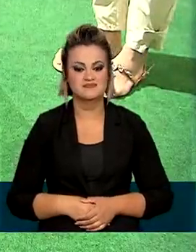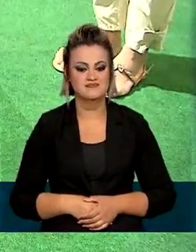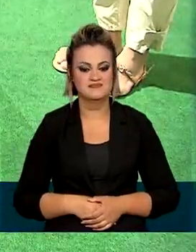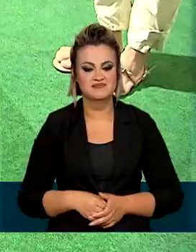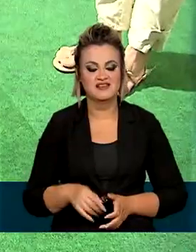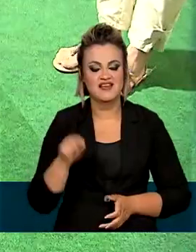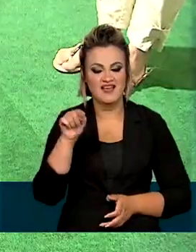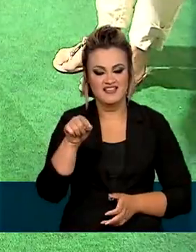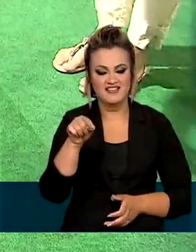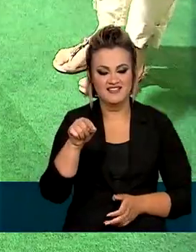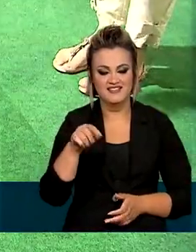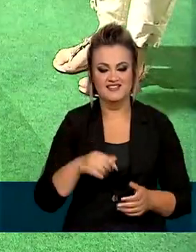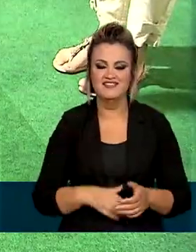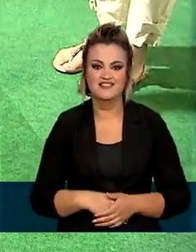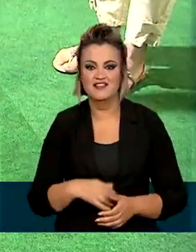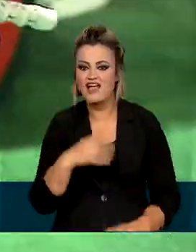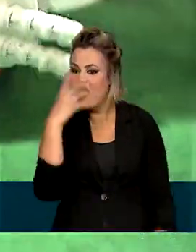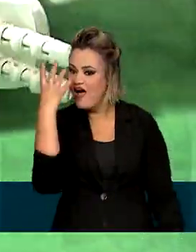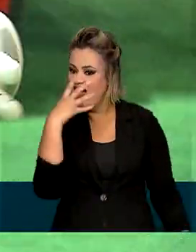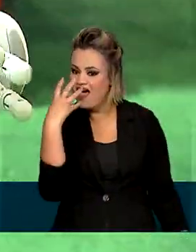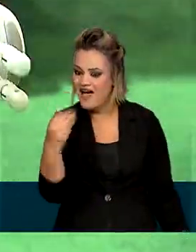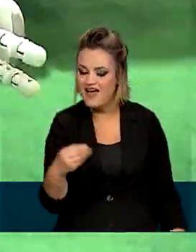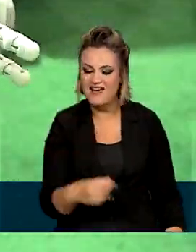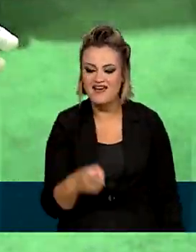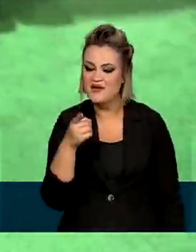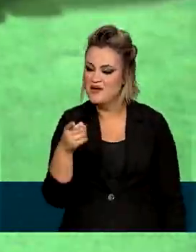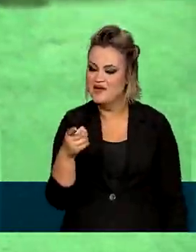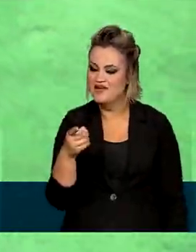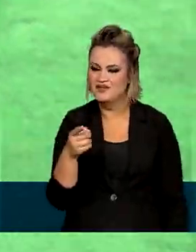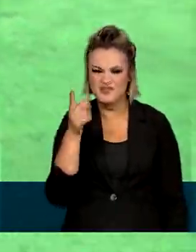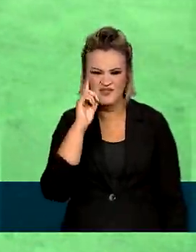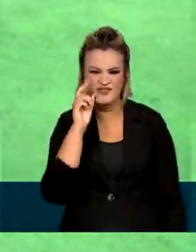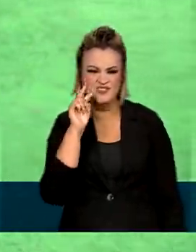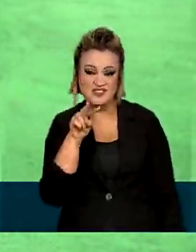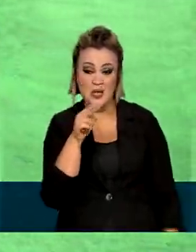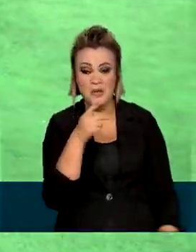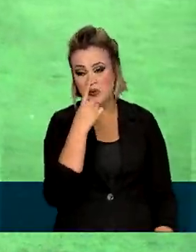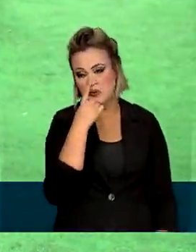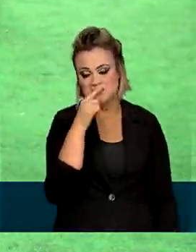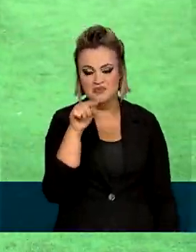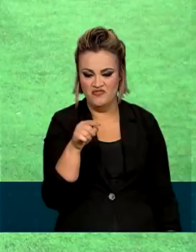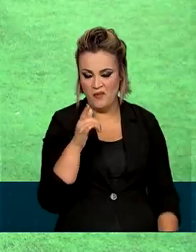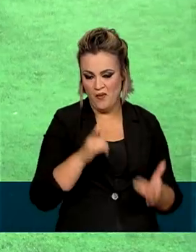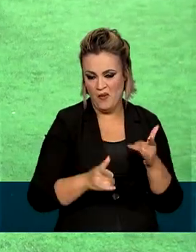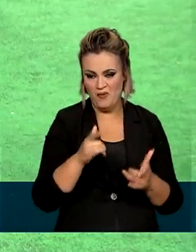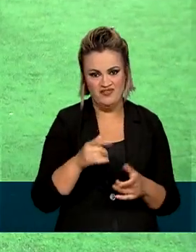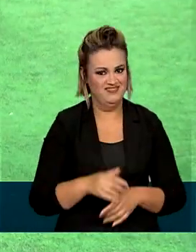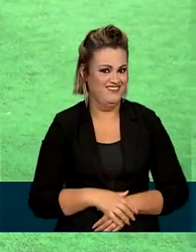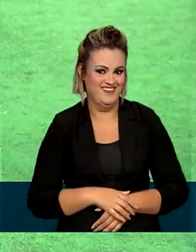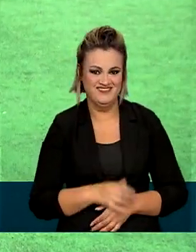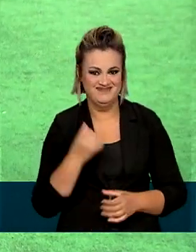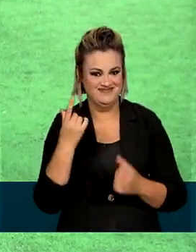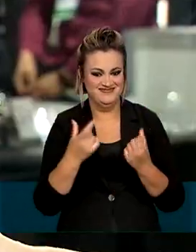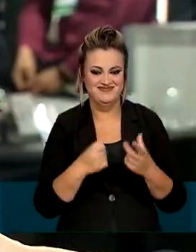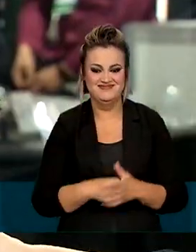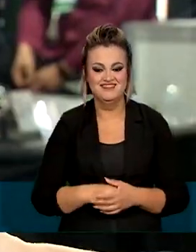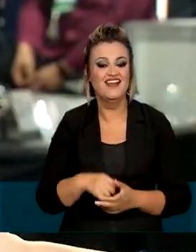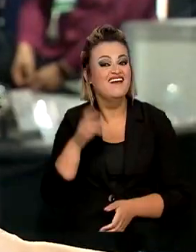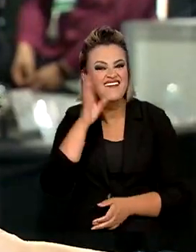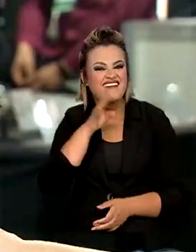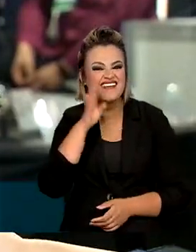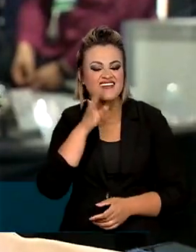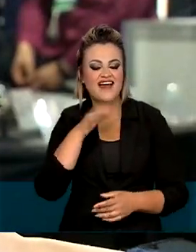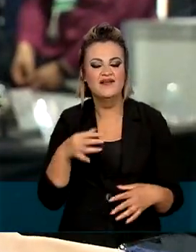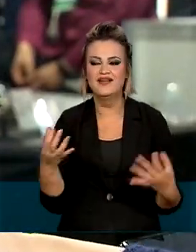O encantamento não é para menos, afinal, não é todo dia que a gente vê um robô por aí. Eu achei legal ele